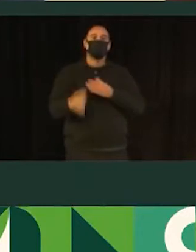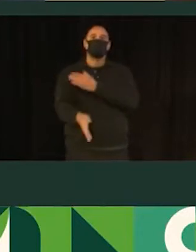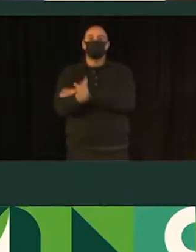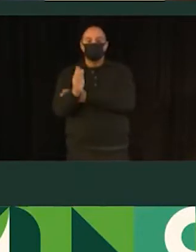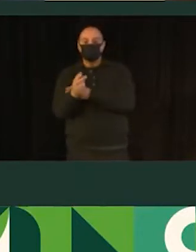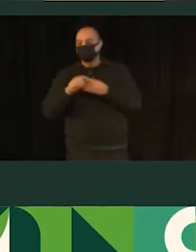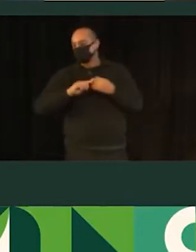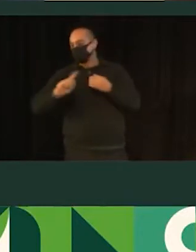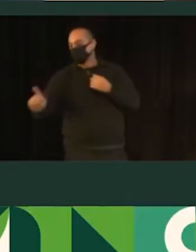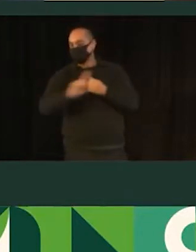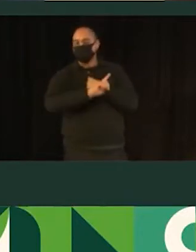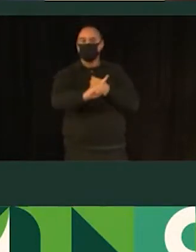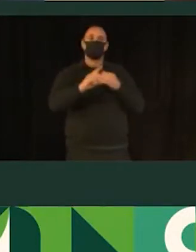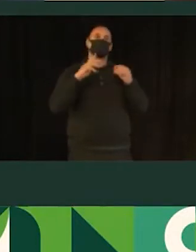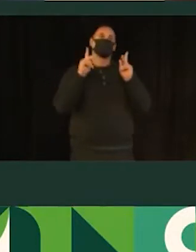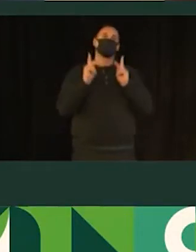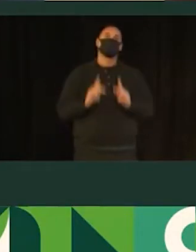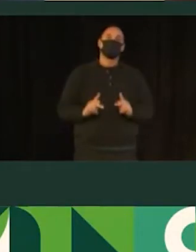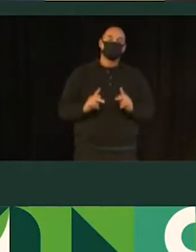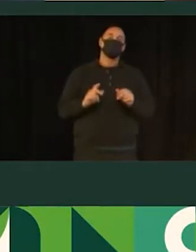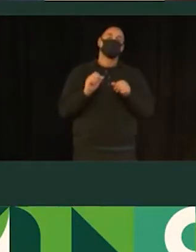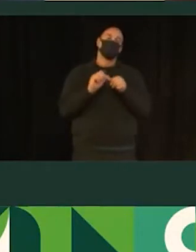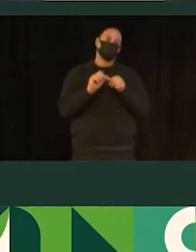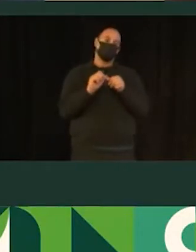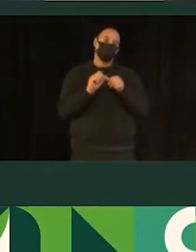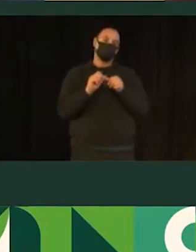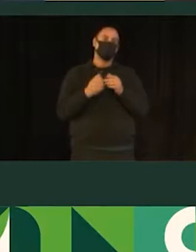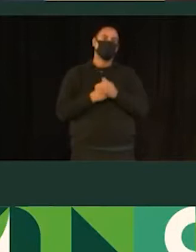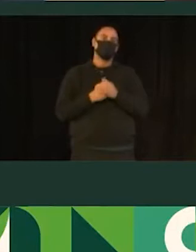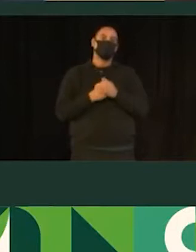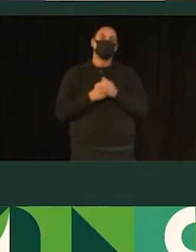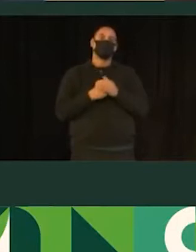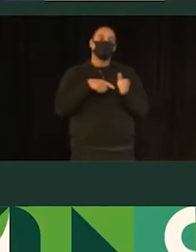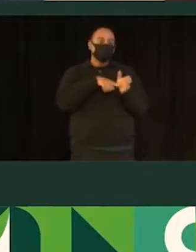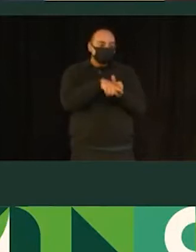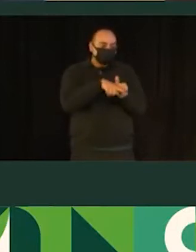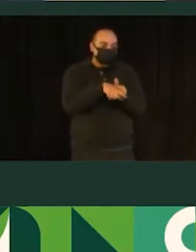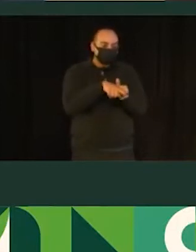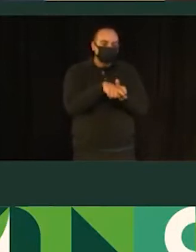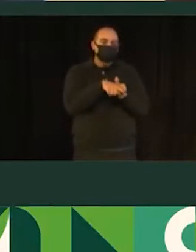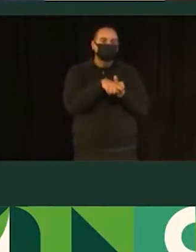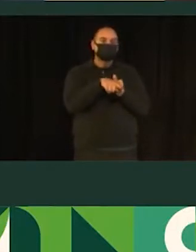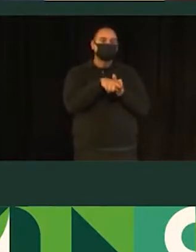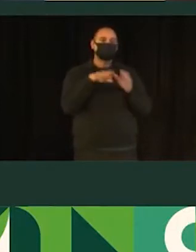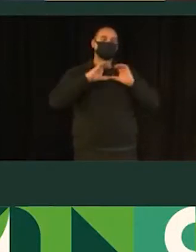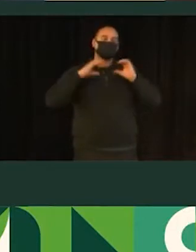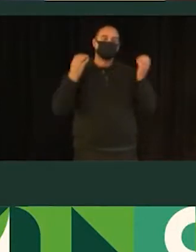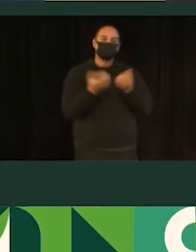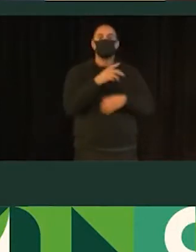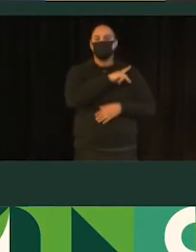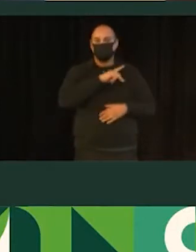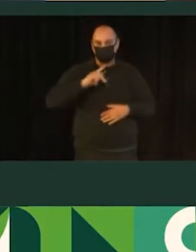Então, aqui, a pôde ter a divisão modal do município, então, hoje, a maior participação de carro, veículo individual,